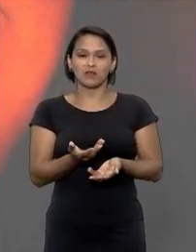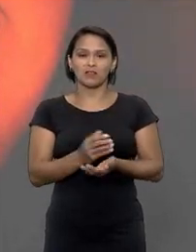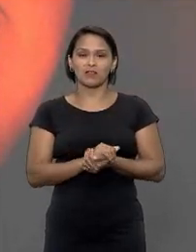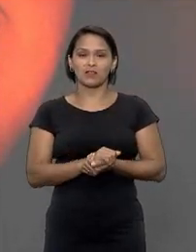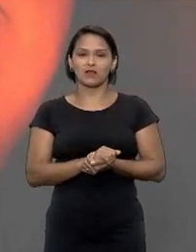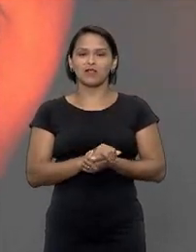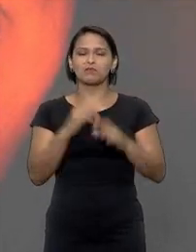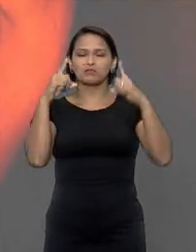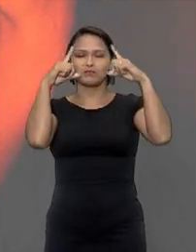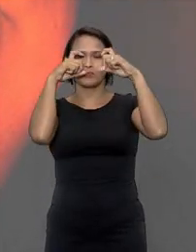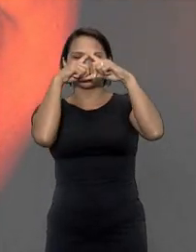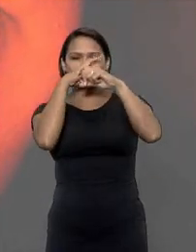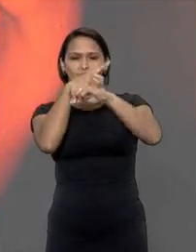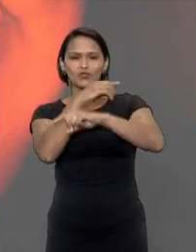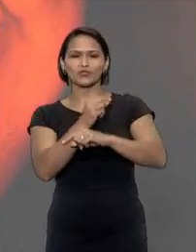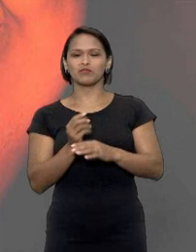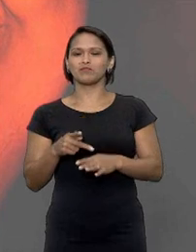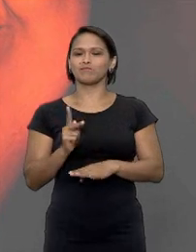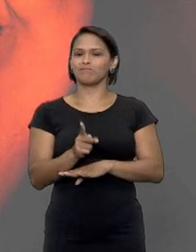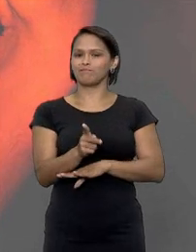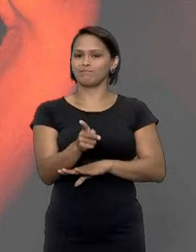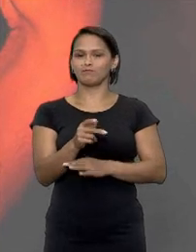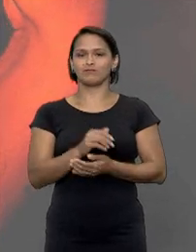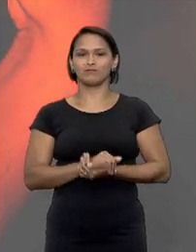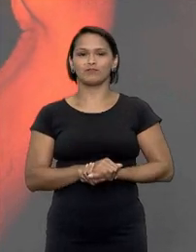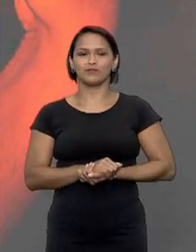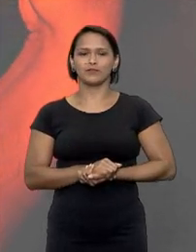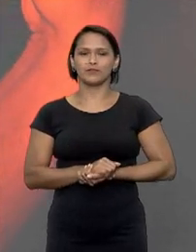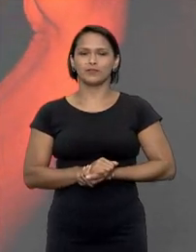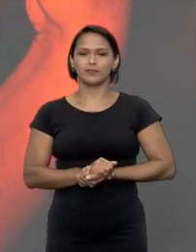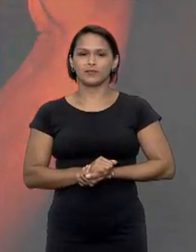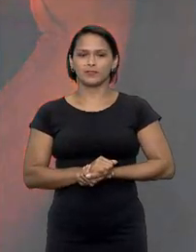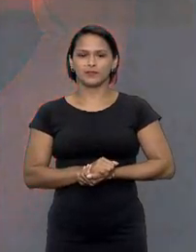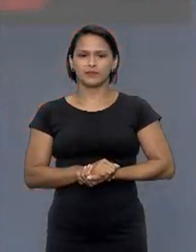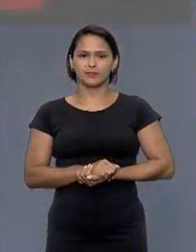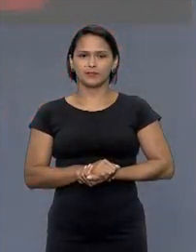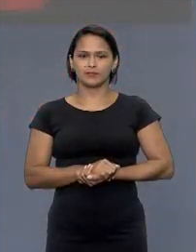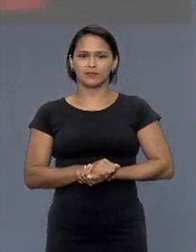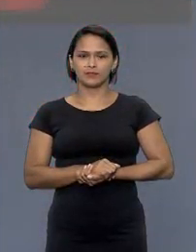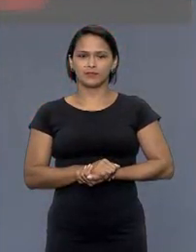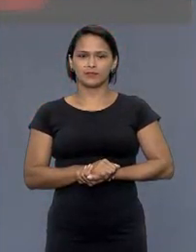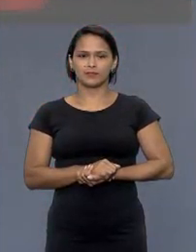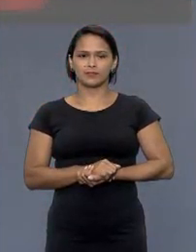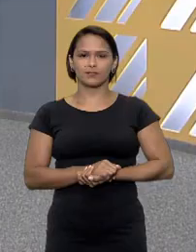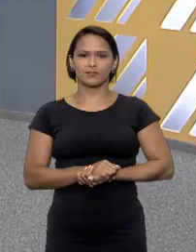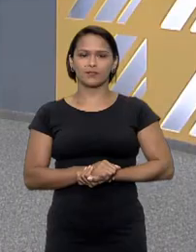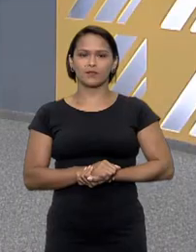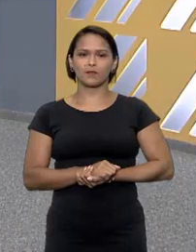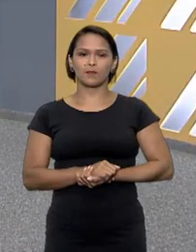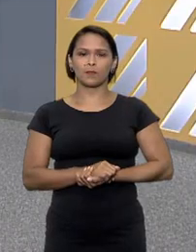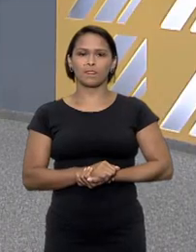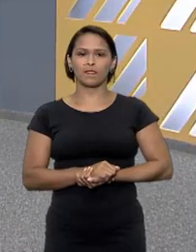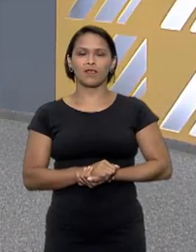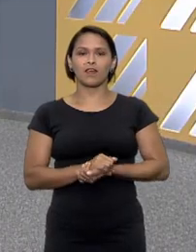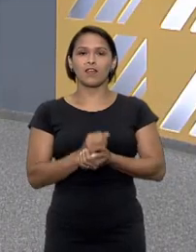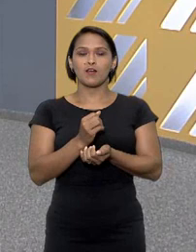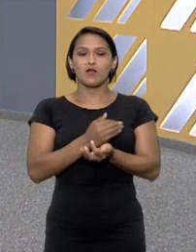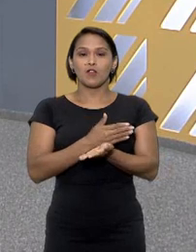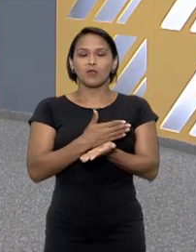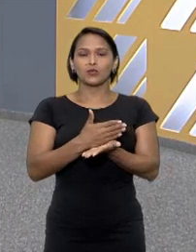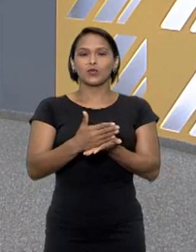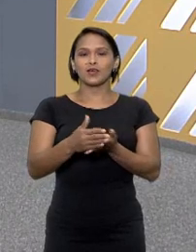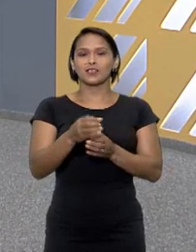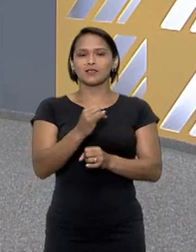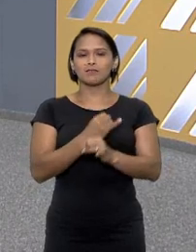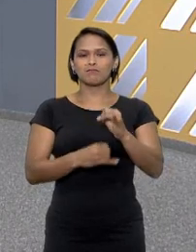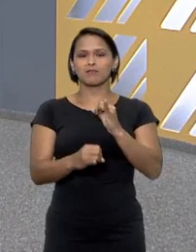é difícil por conta do